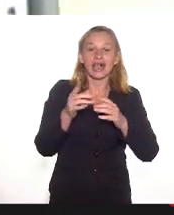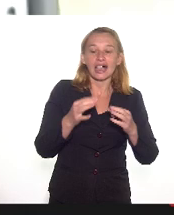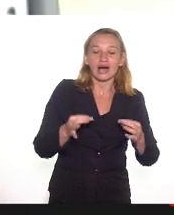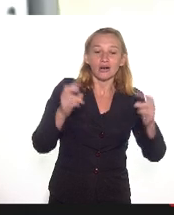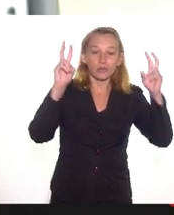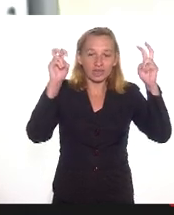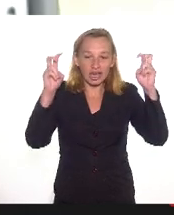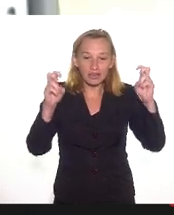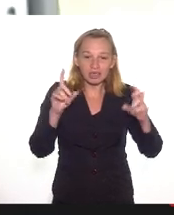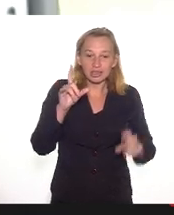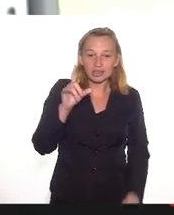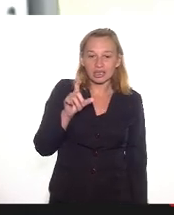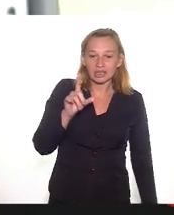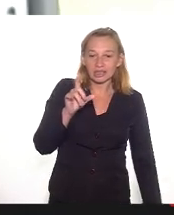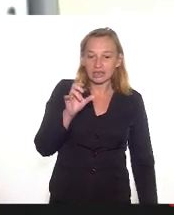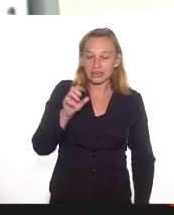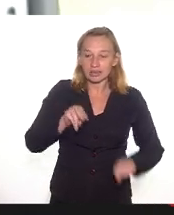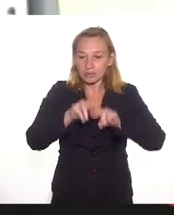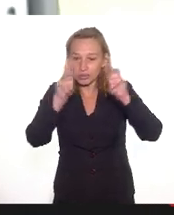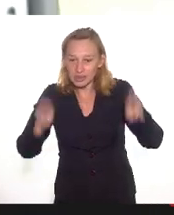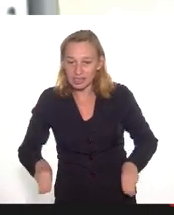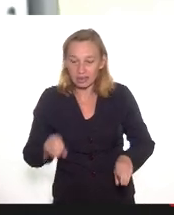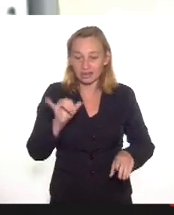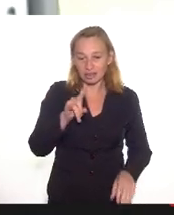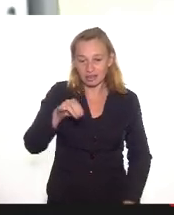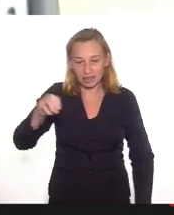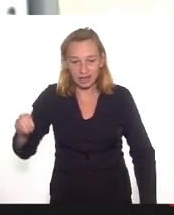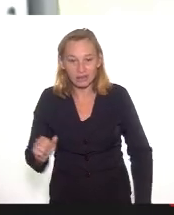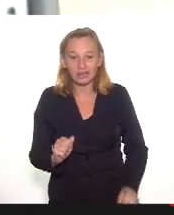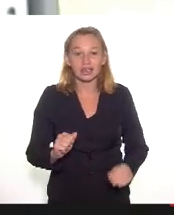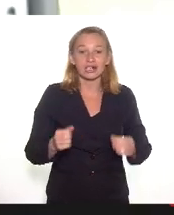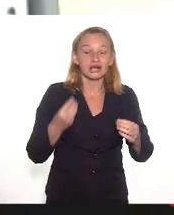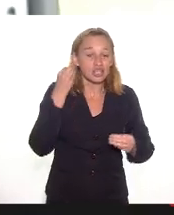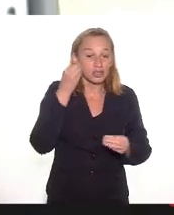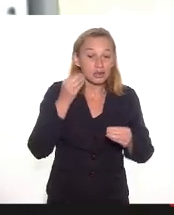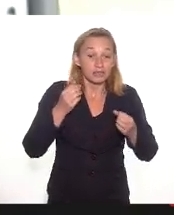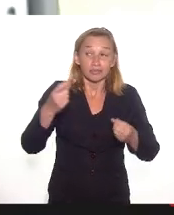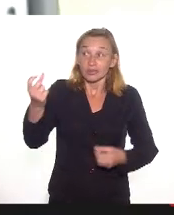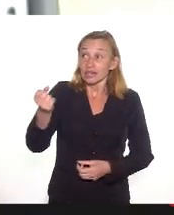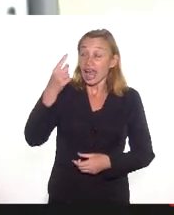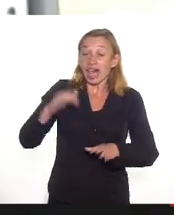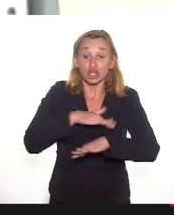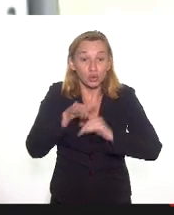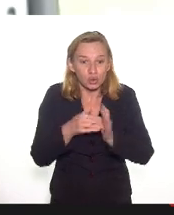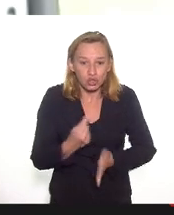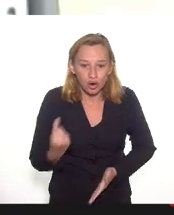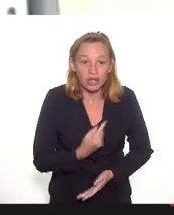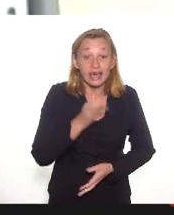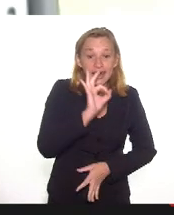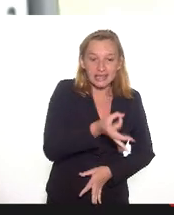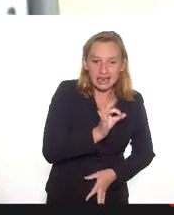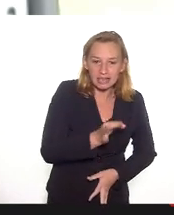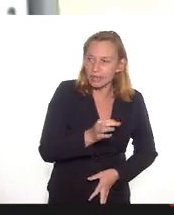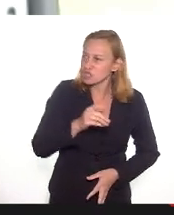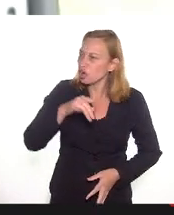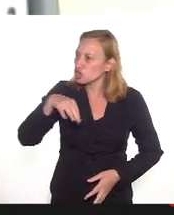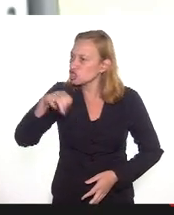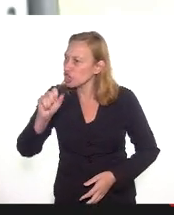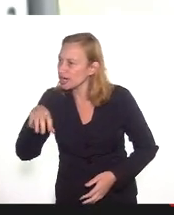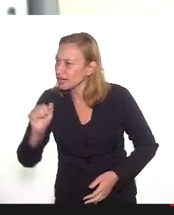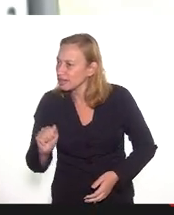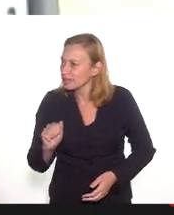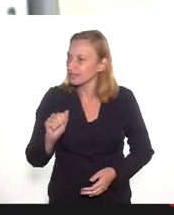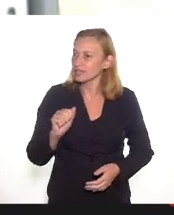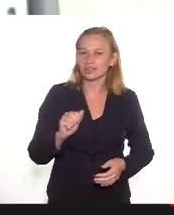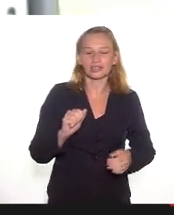museologia social é mesmo fundamental para inspirar a todos nós. E é claro que a museologia social tem